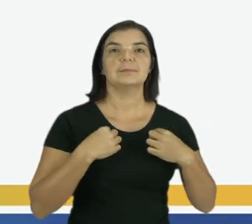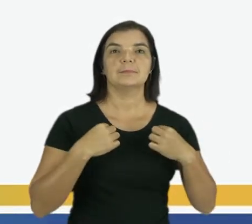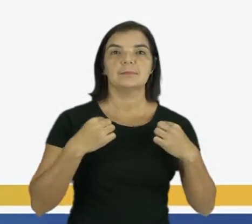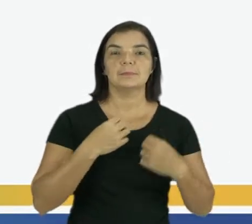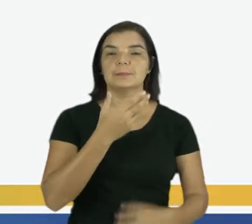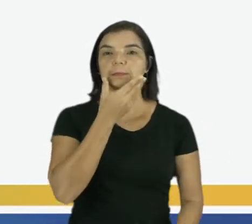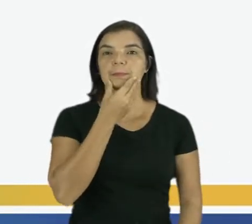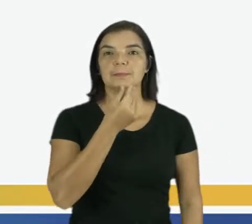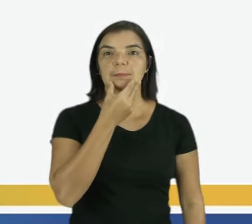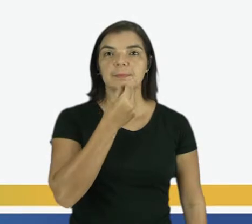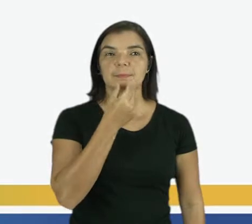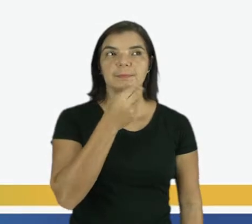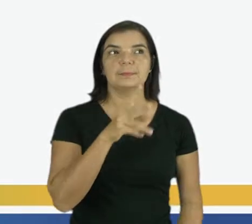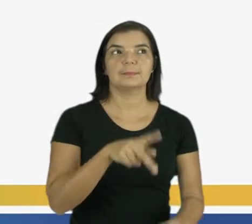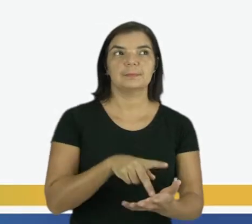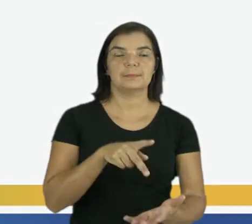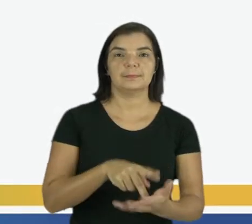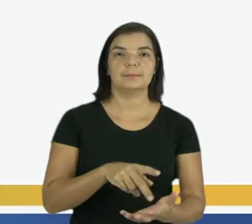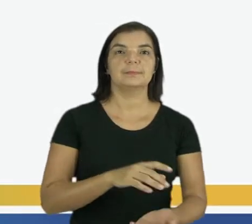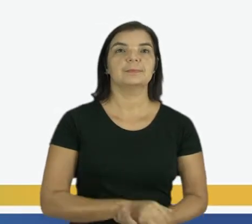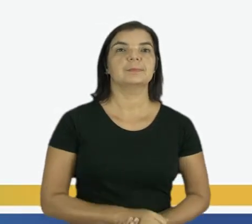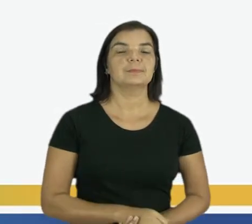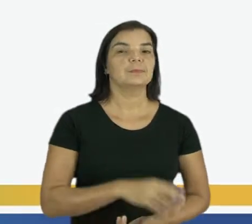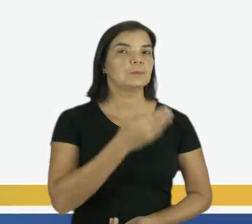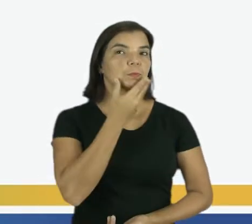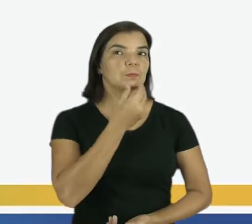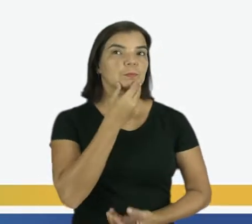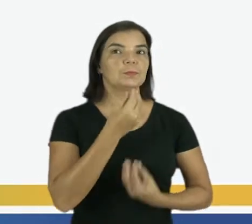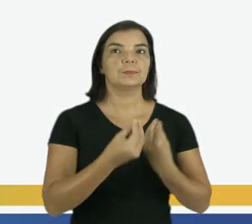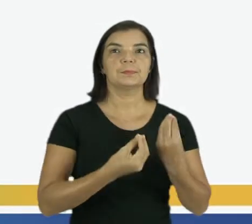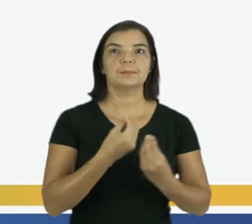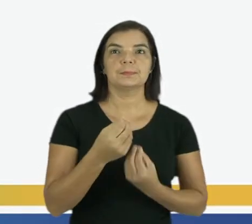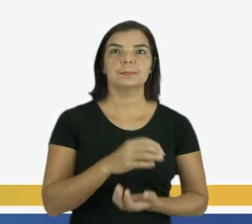Vestimento masculino, não é mesmo? Olha só os homens.